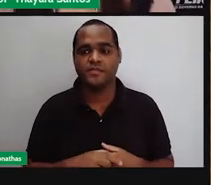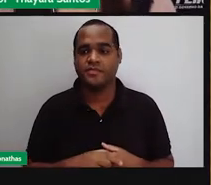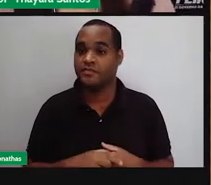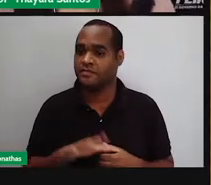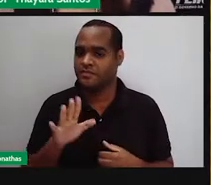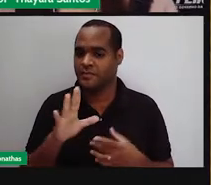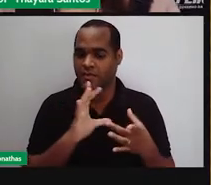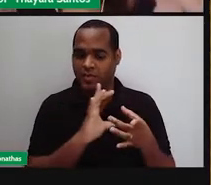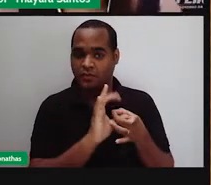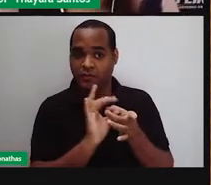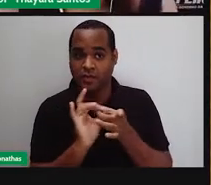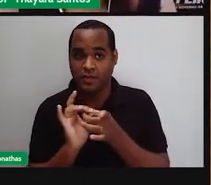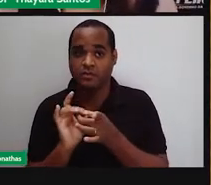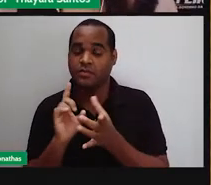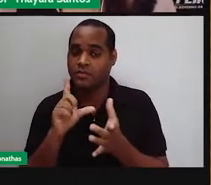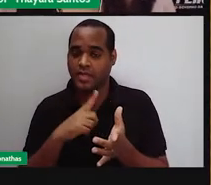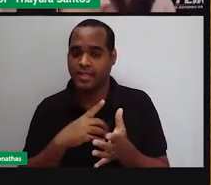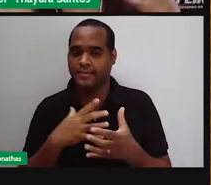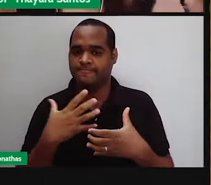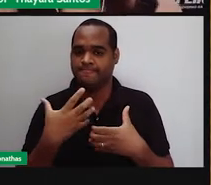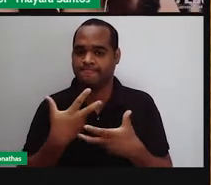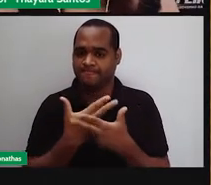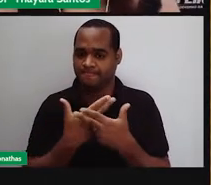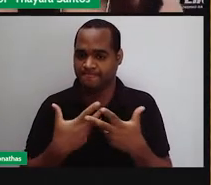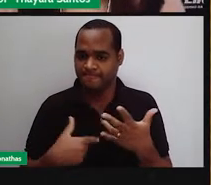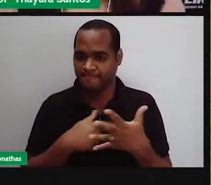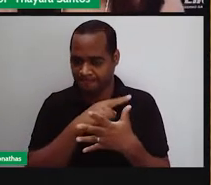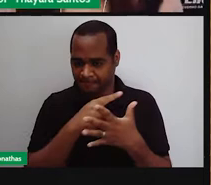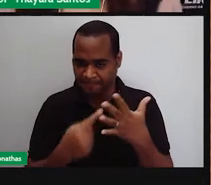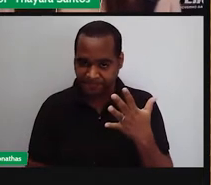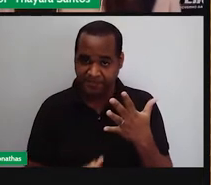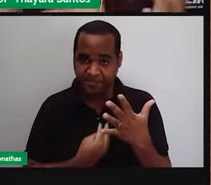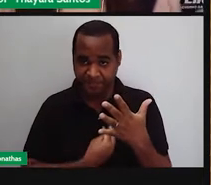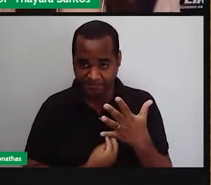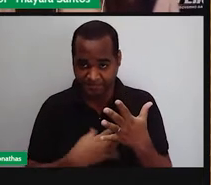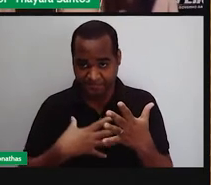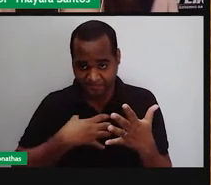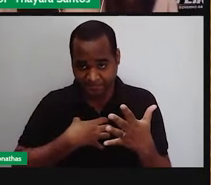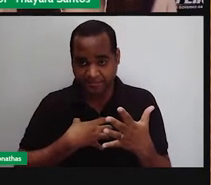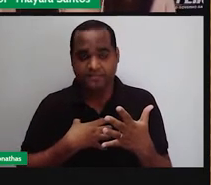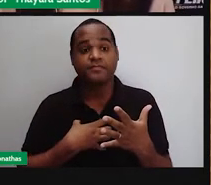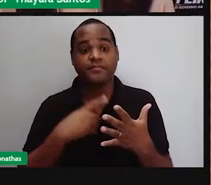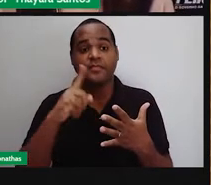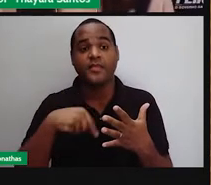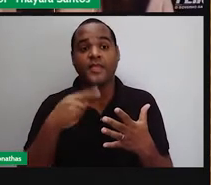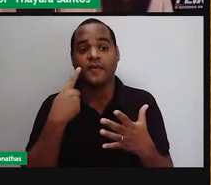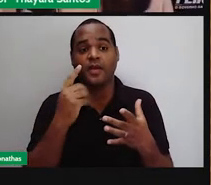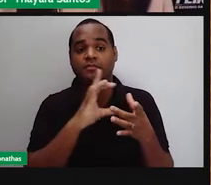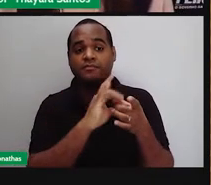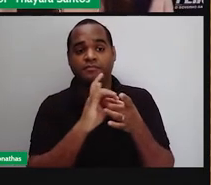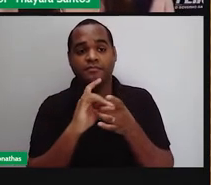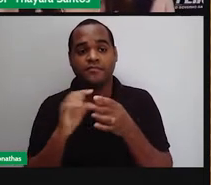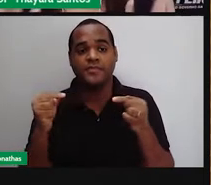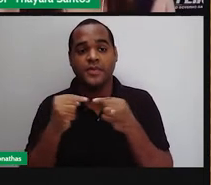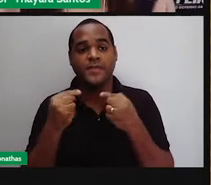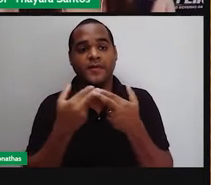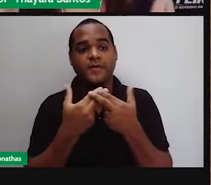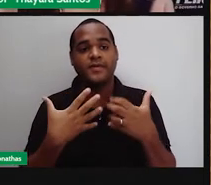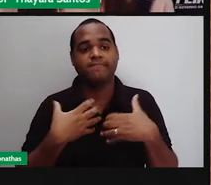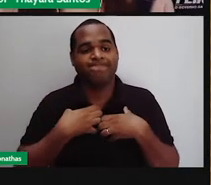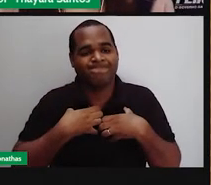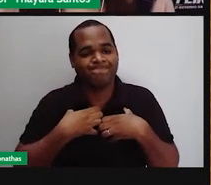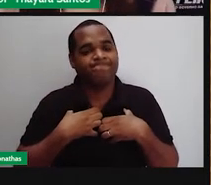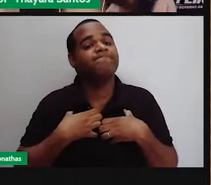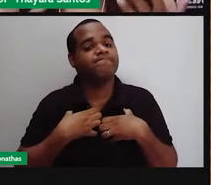Esse conjunto aí de sistema, esse conjunto de sentidos, na verdade, formam o que a gente chama de sistema